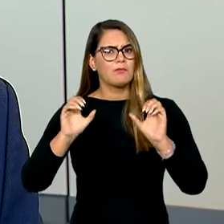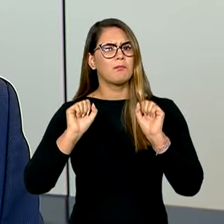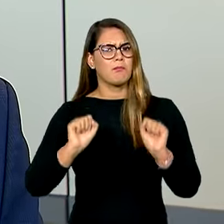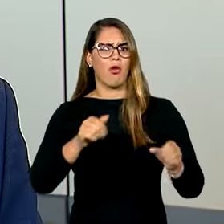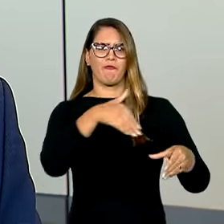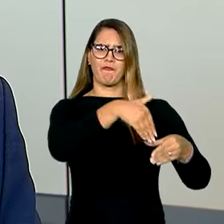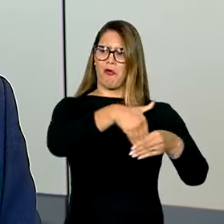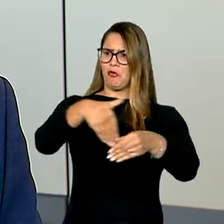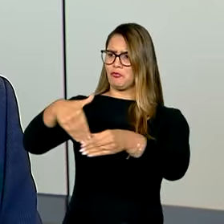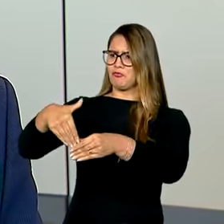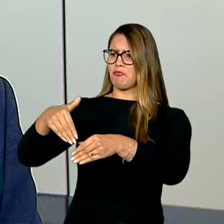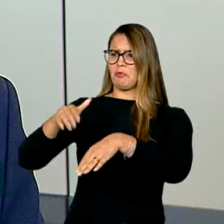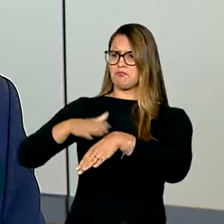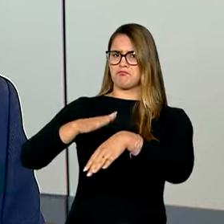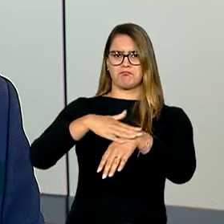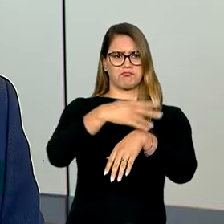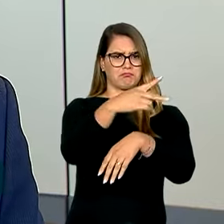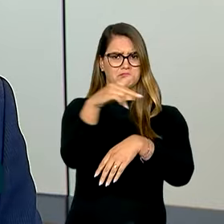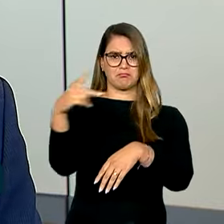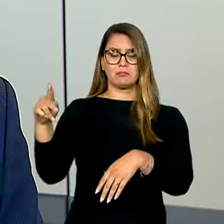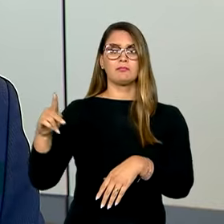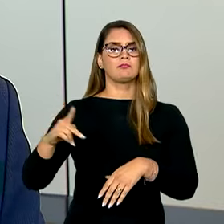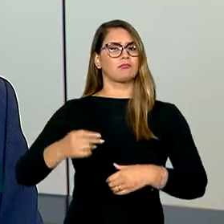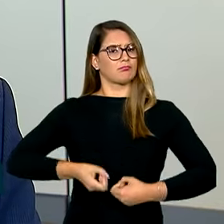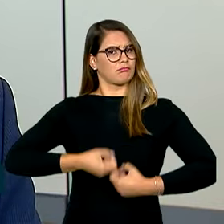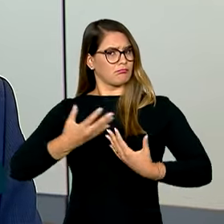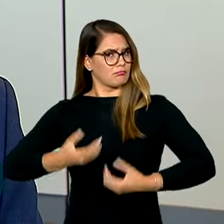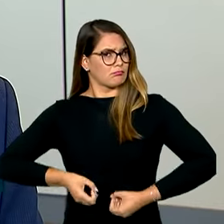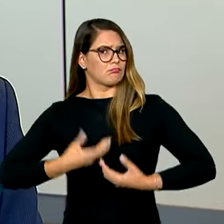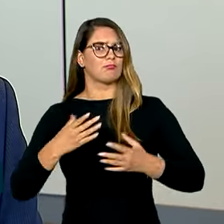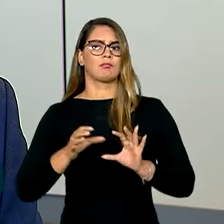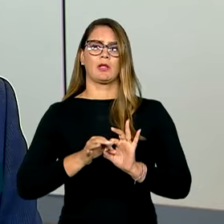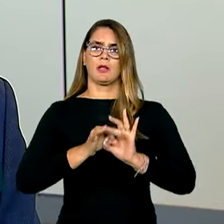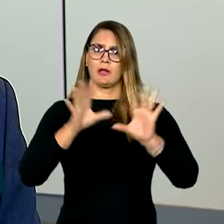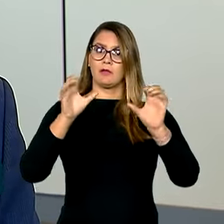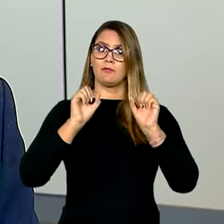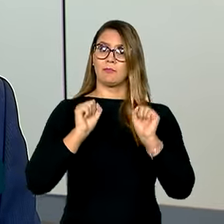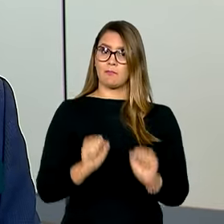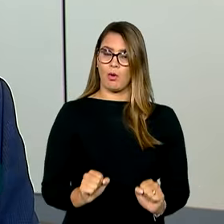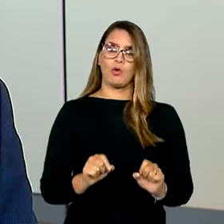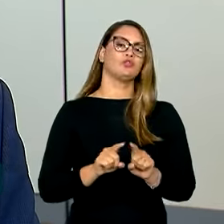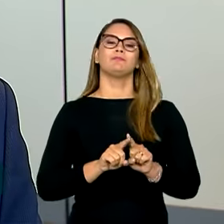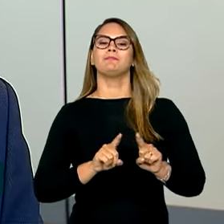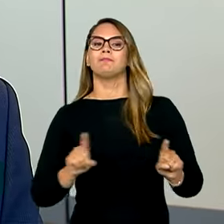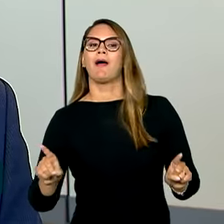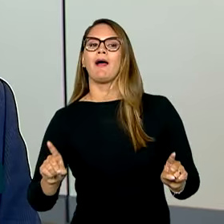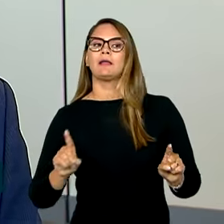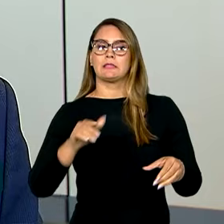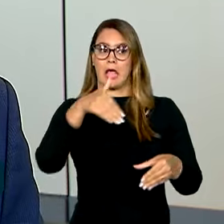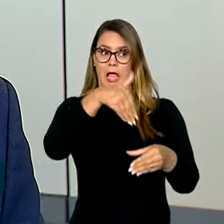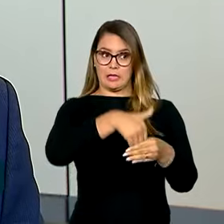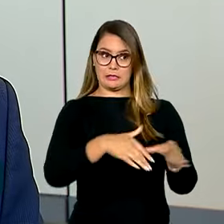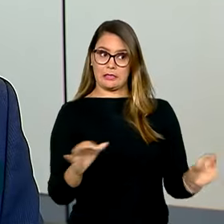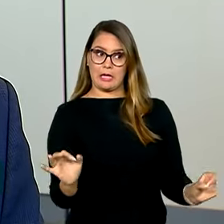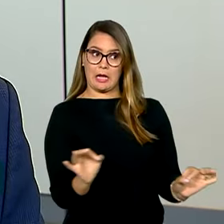votar em quem quiser, as manifestações são livres, mas passada a eleição,